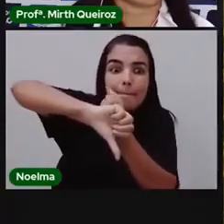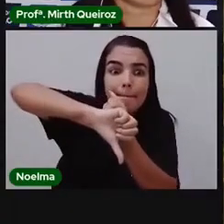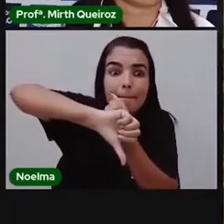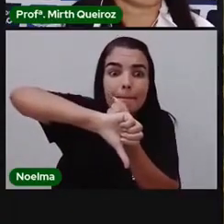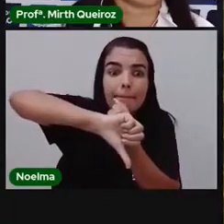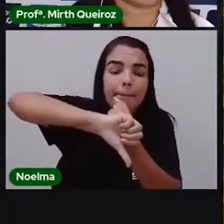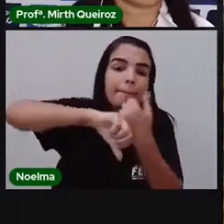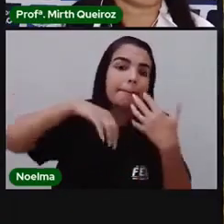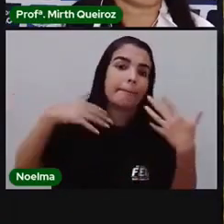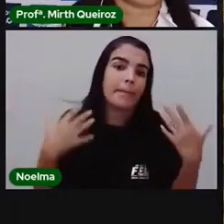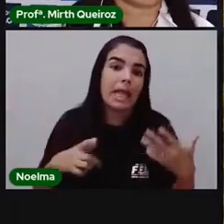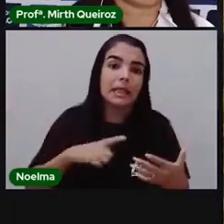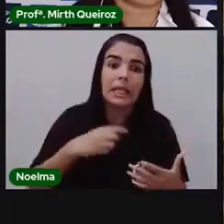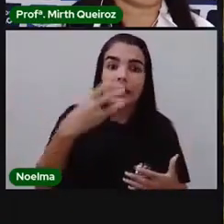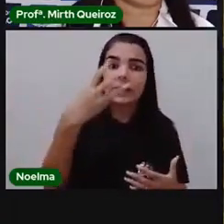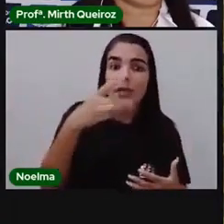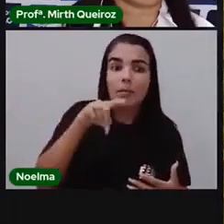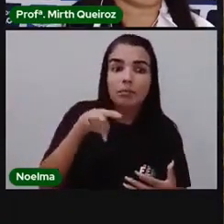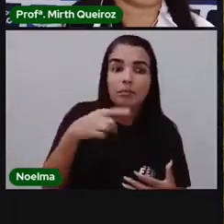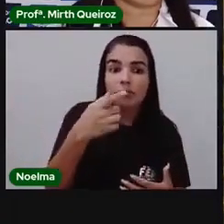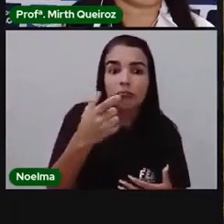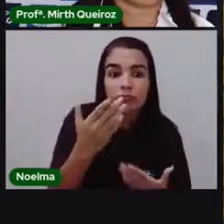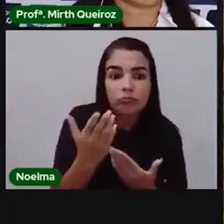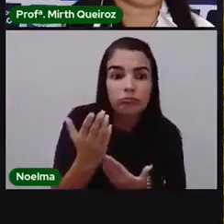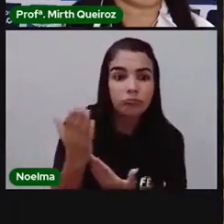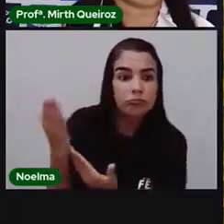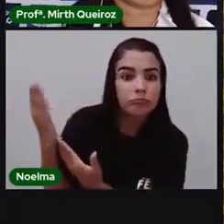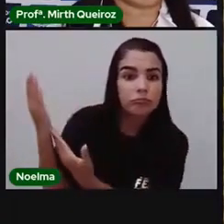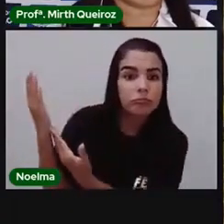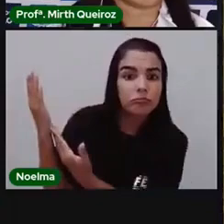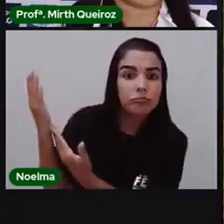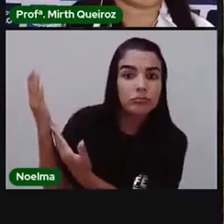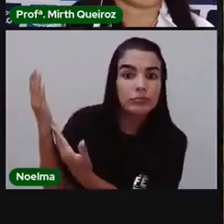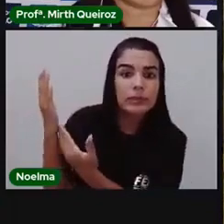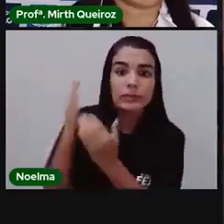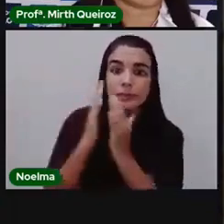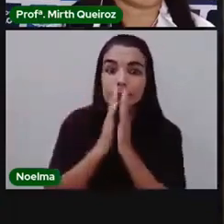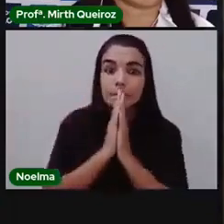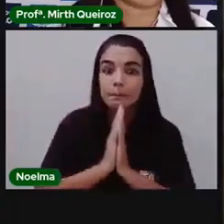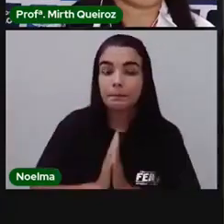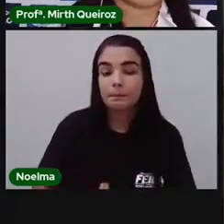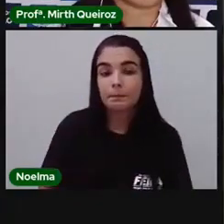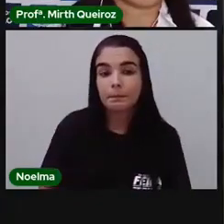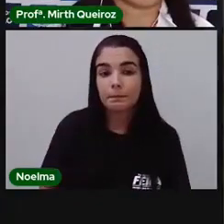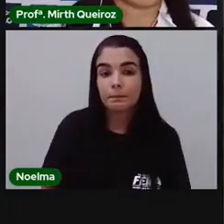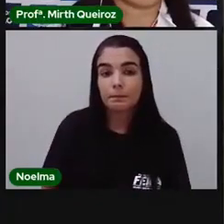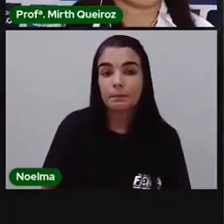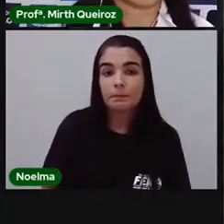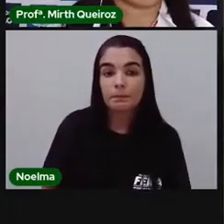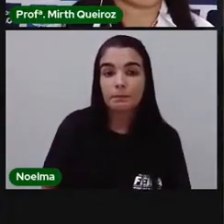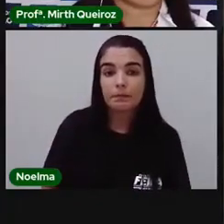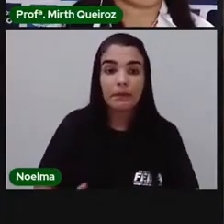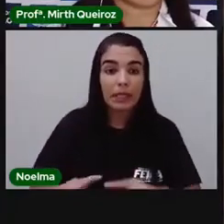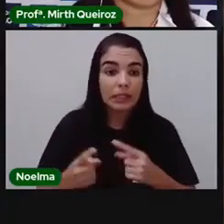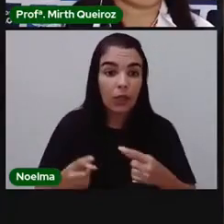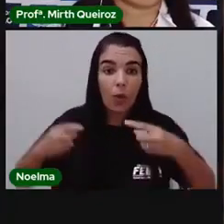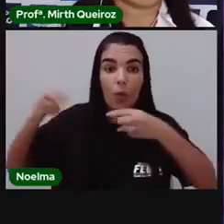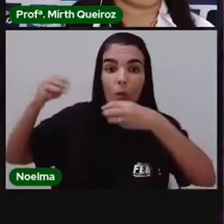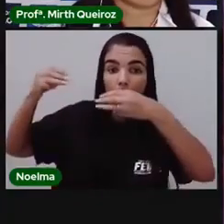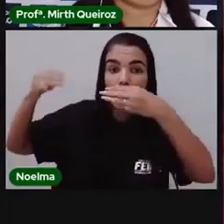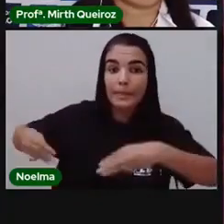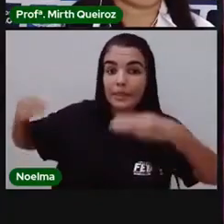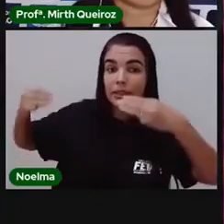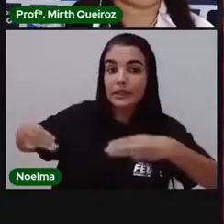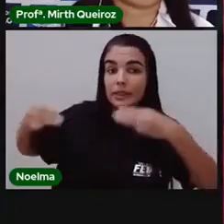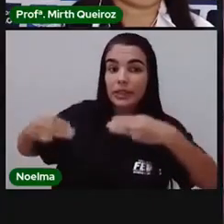.200 espécies ameaçadas e quase 300 em situação crítica. Por isso, o Ministério do Meio Ambiente acabou de lançar